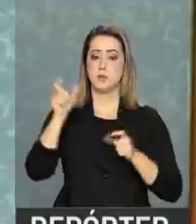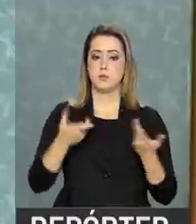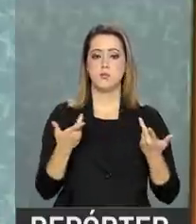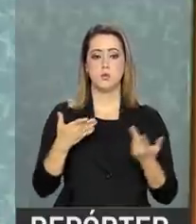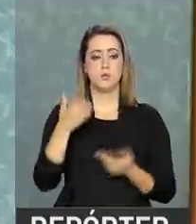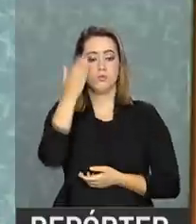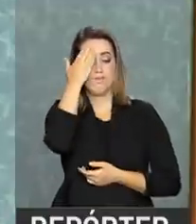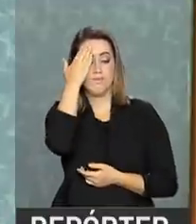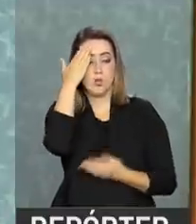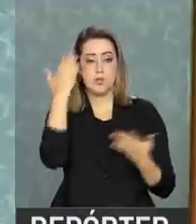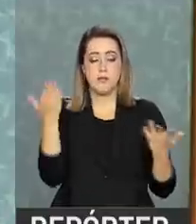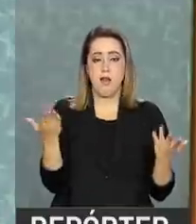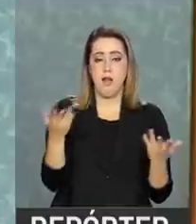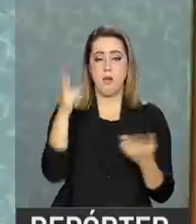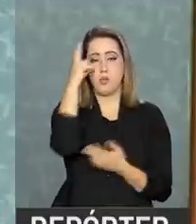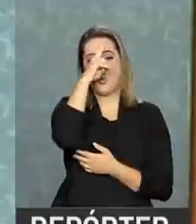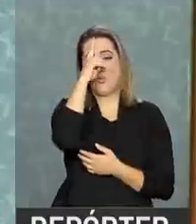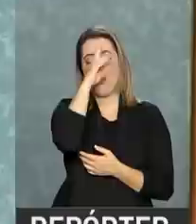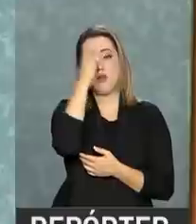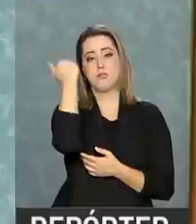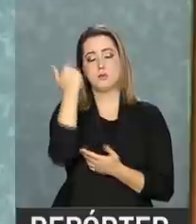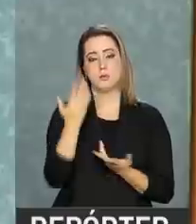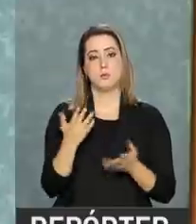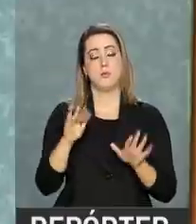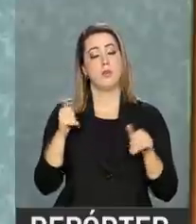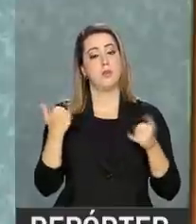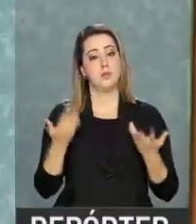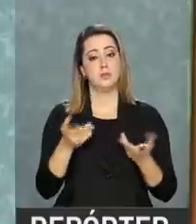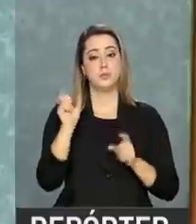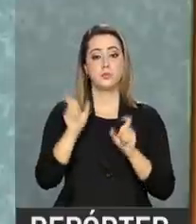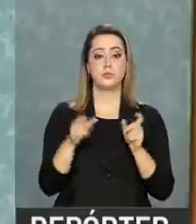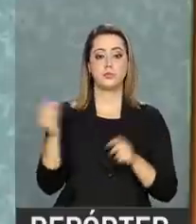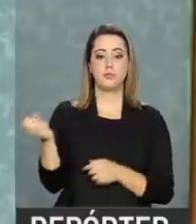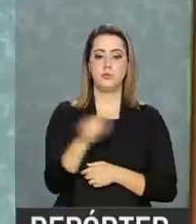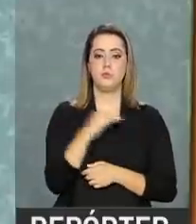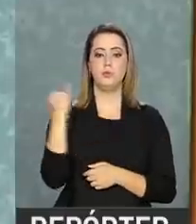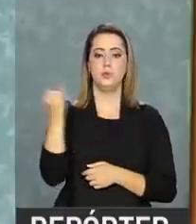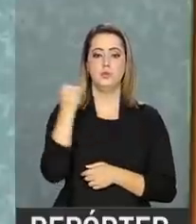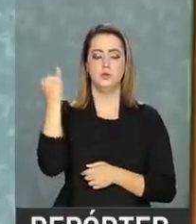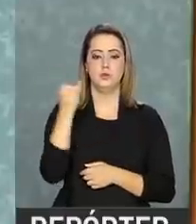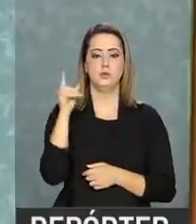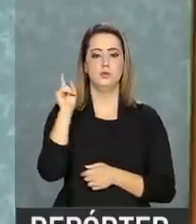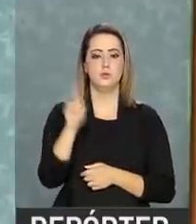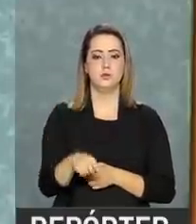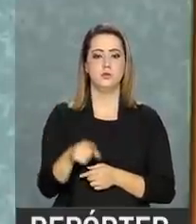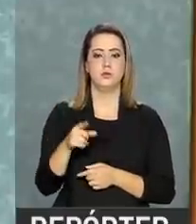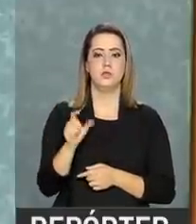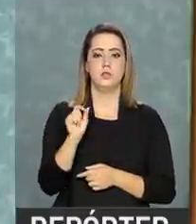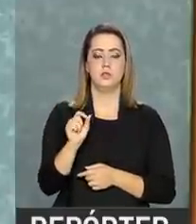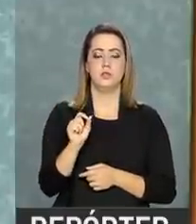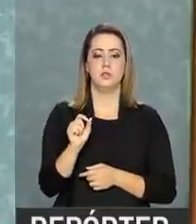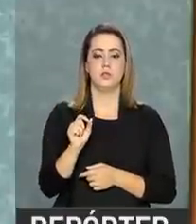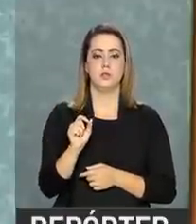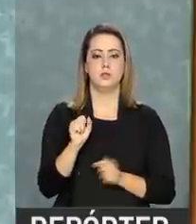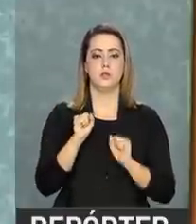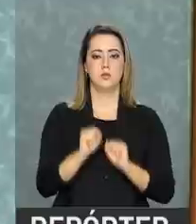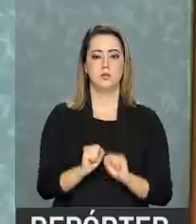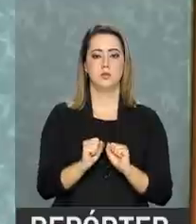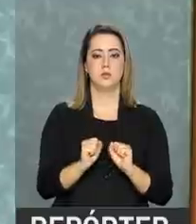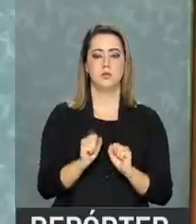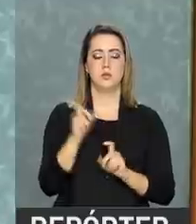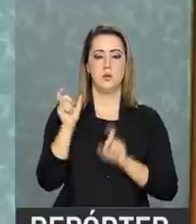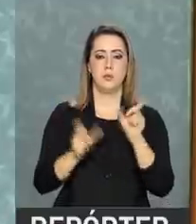não têm muita lembrança desse recurso. Então, uma novidade importante da medida provisória foi permitir